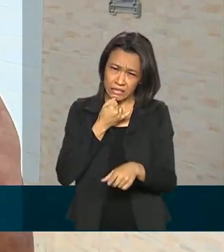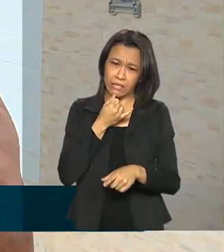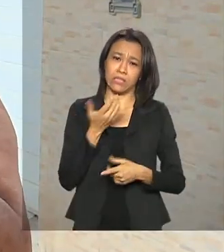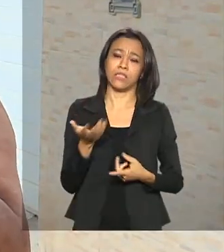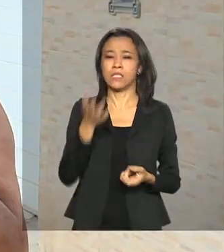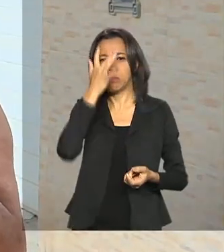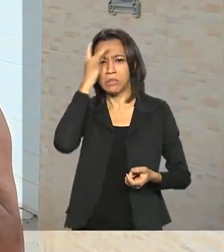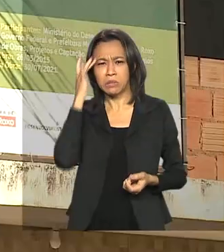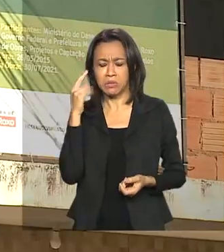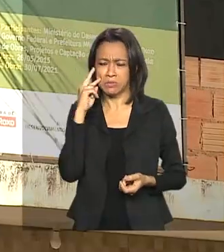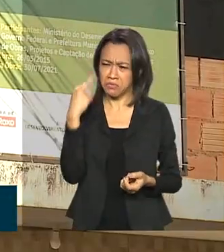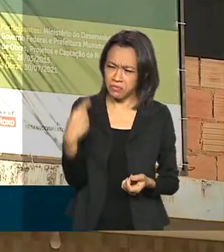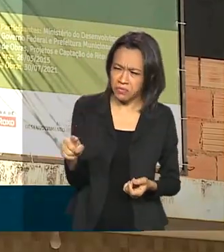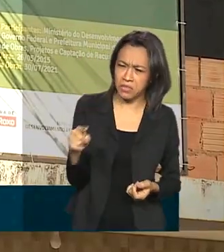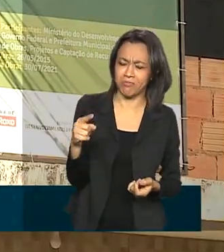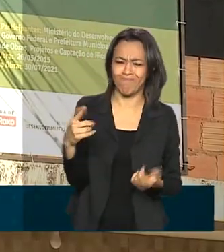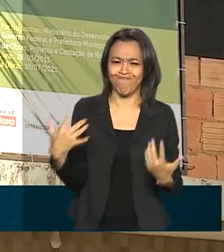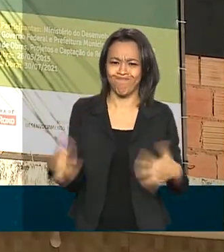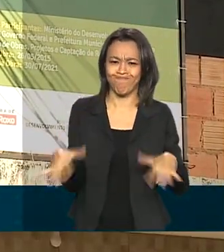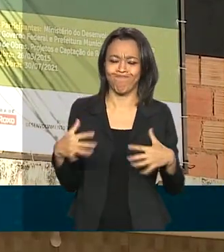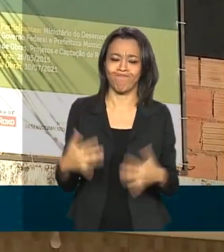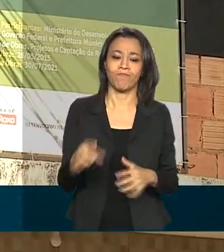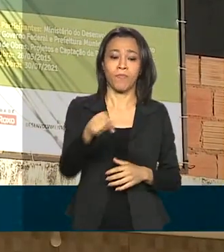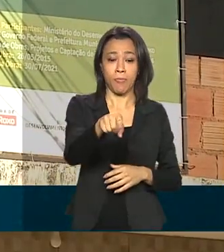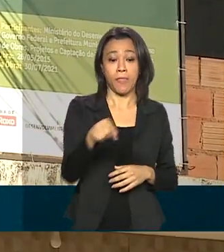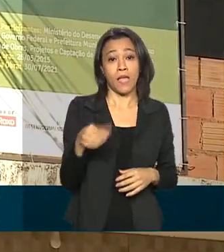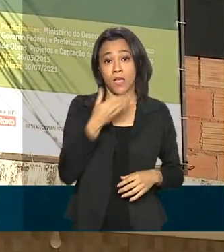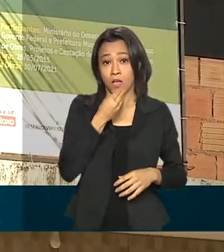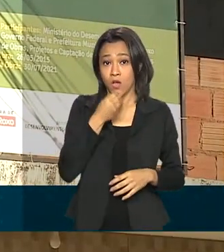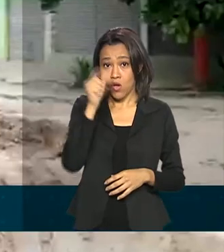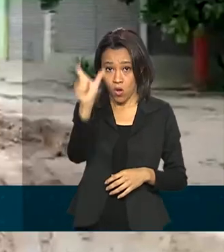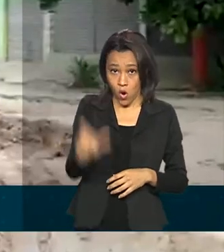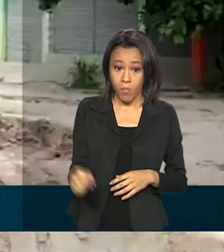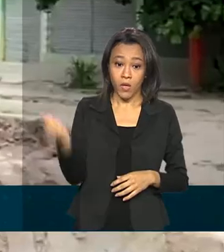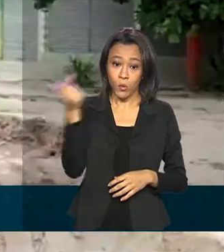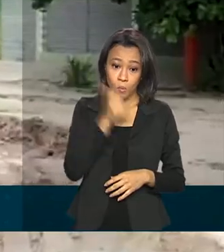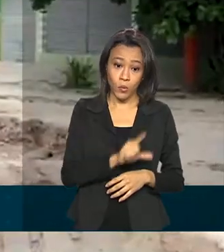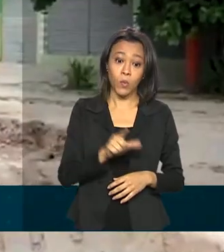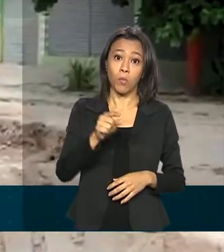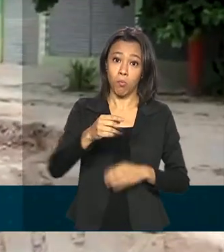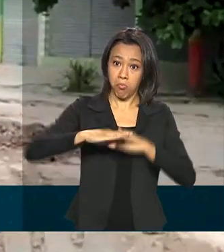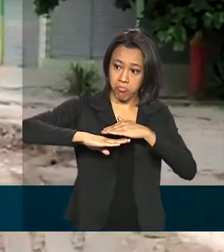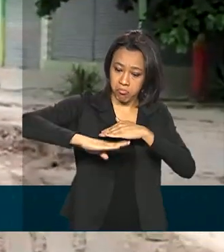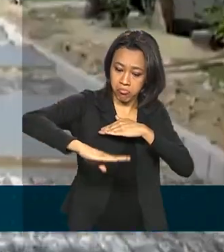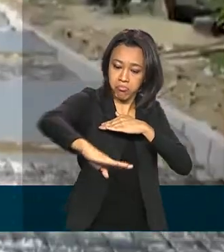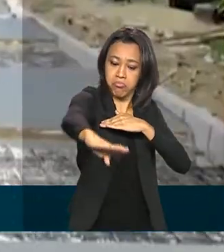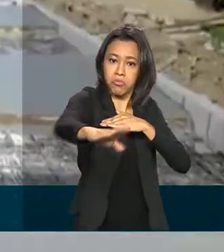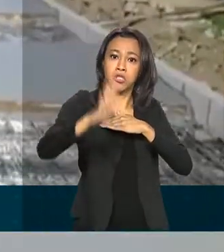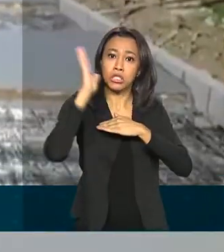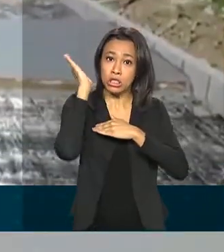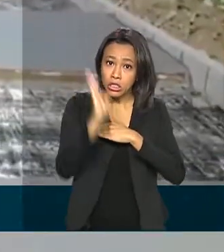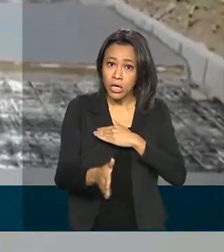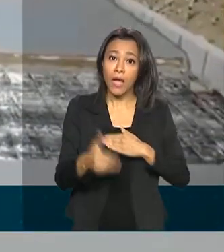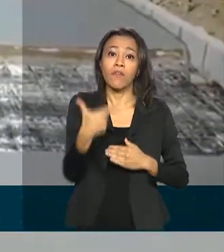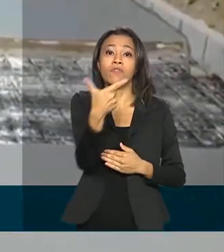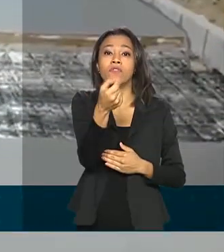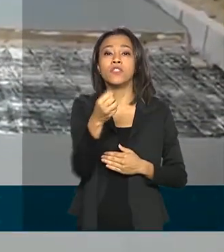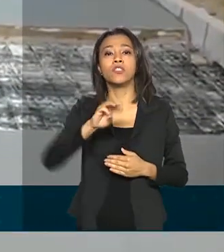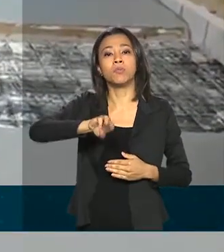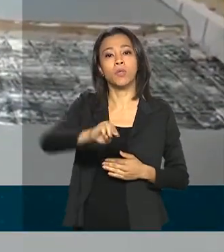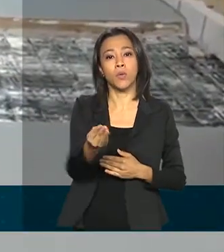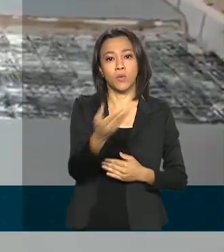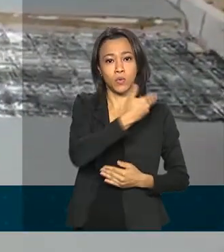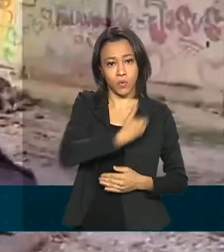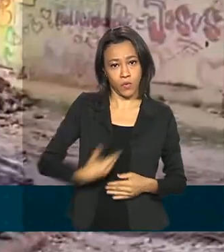os imóveis. Sérgio é um dos beneficiados de uma obra que já recebeu cerca de 20 milhões de reais do governo